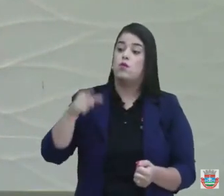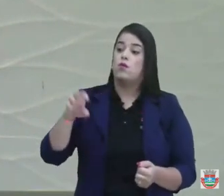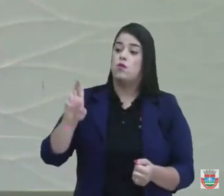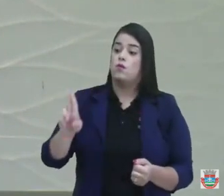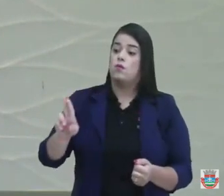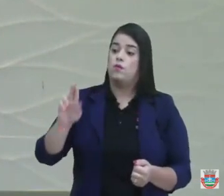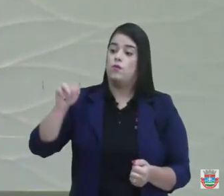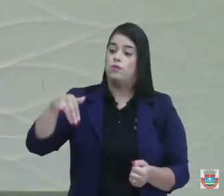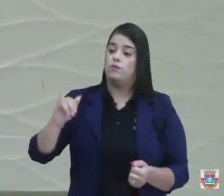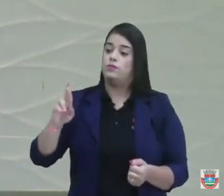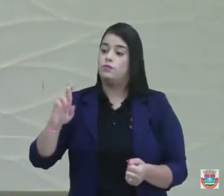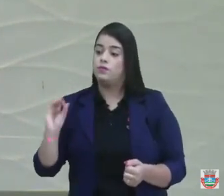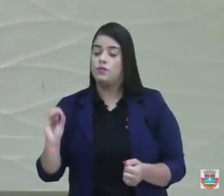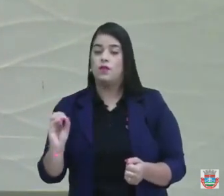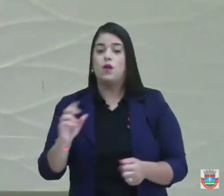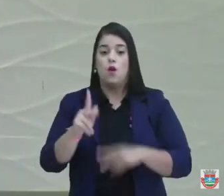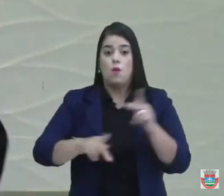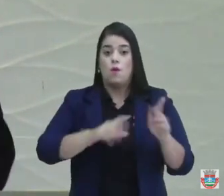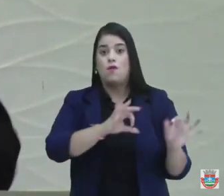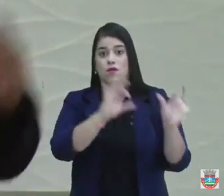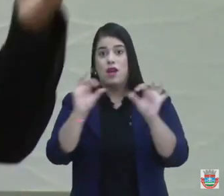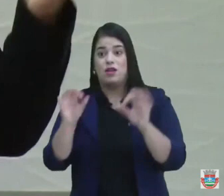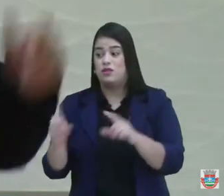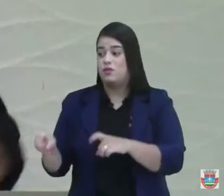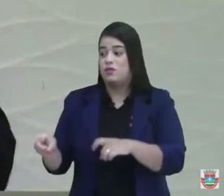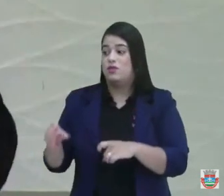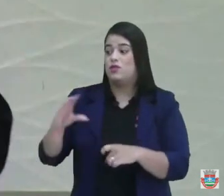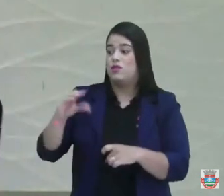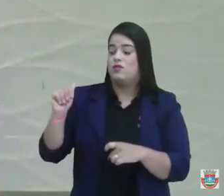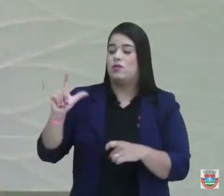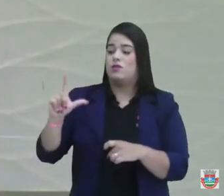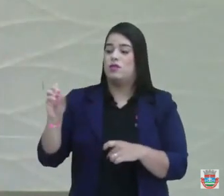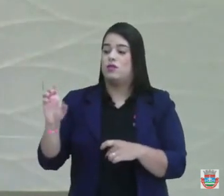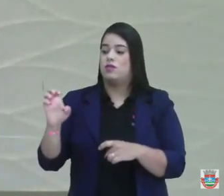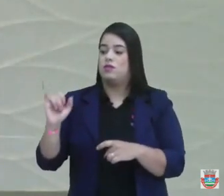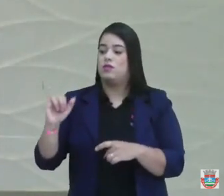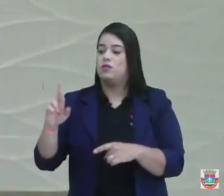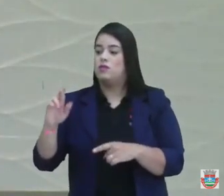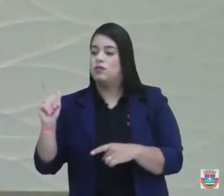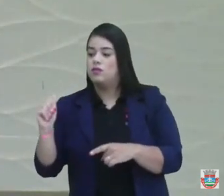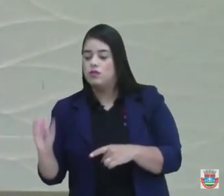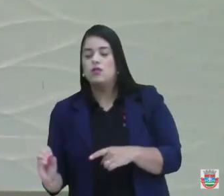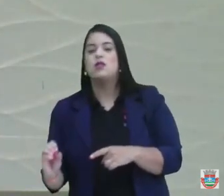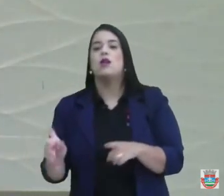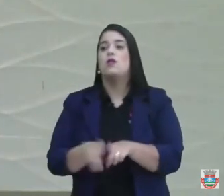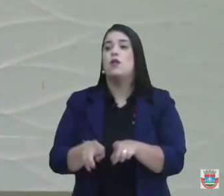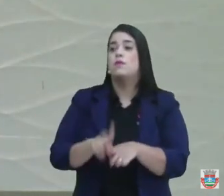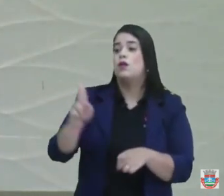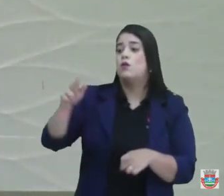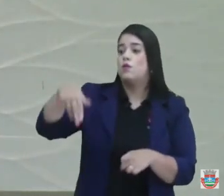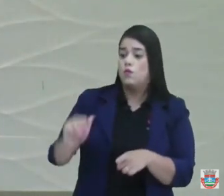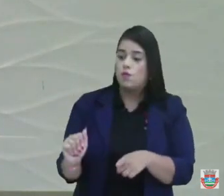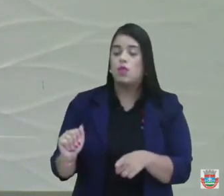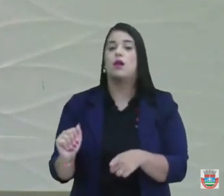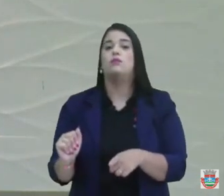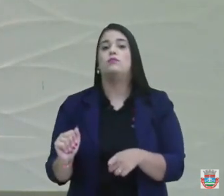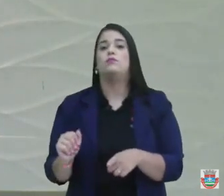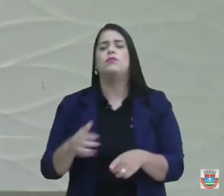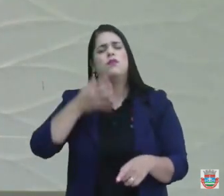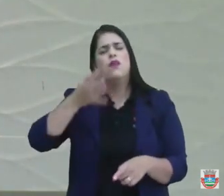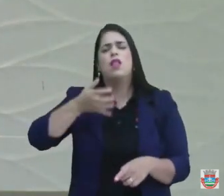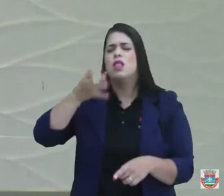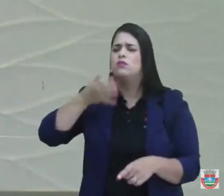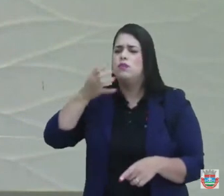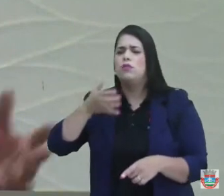que nos assiste lá do Sítio Caíba, do Sítio Caldeirãozinho, Luna dos Cordeiros, em nome de Patrícia, eu salto todo o pessoal que nos escuta. Falar um pouco